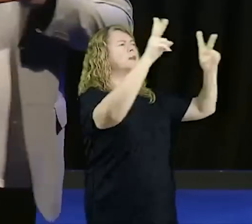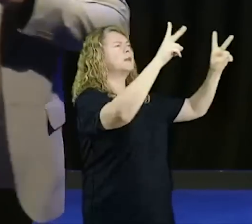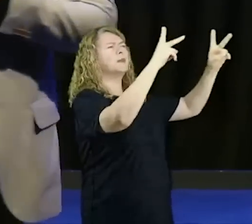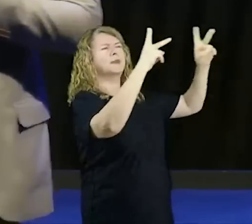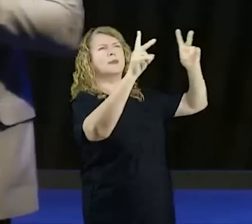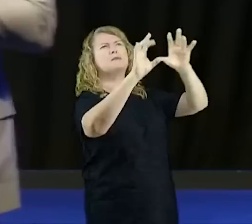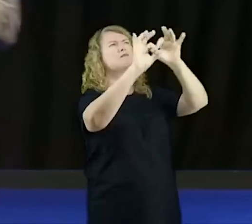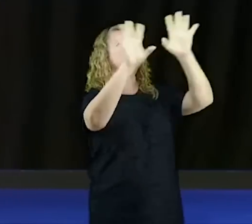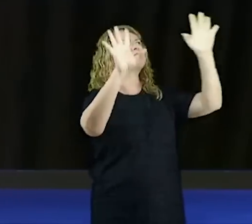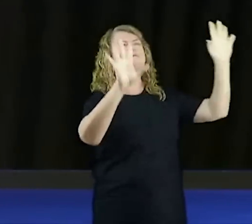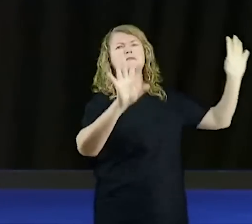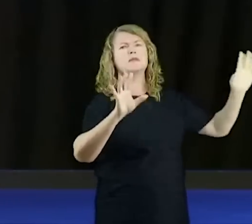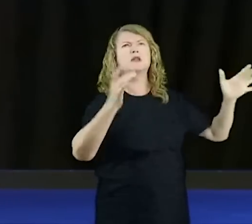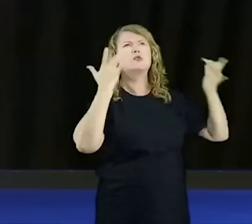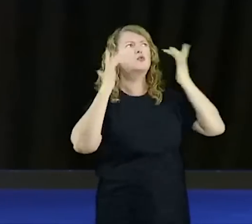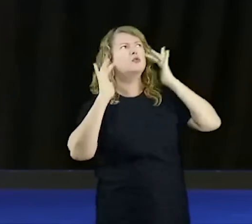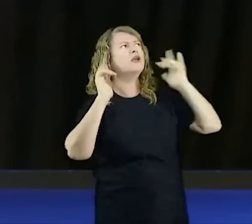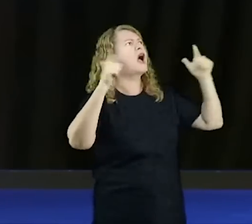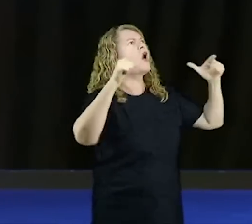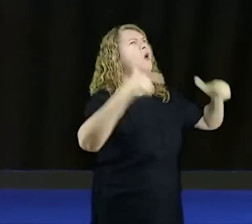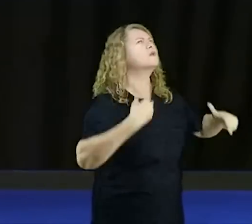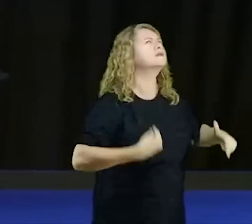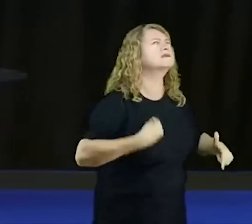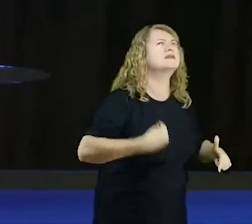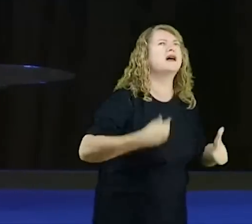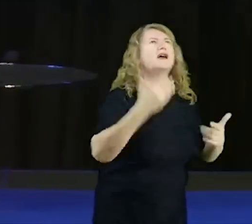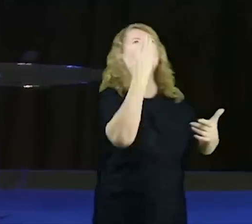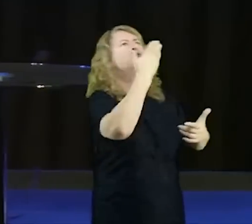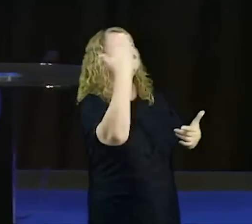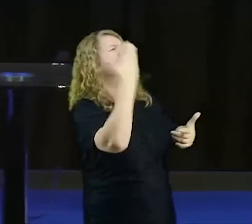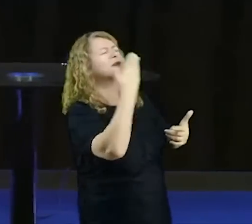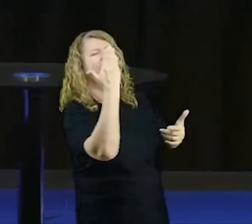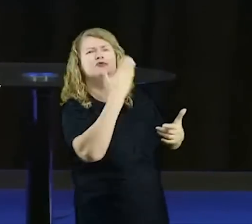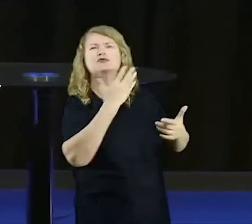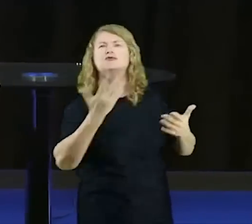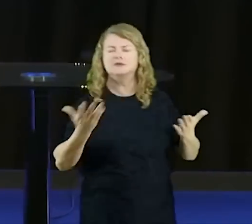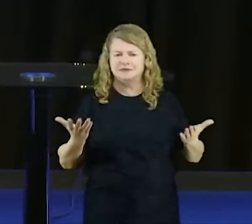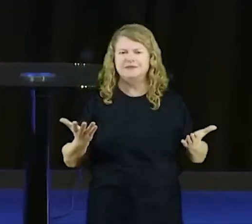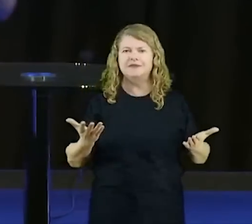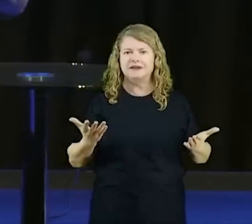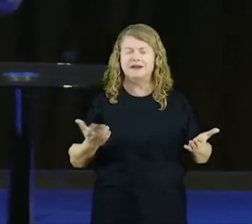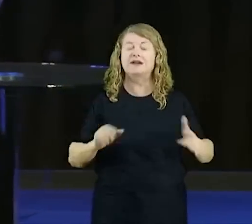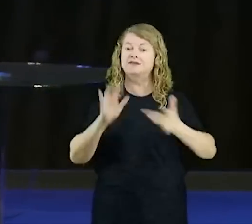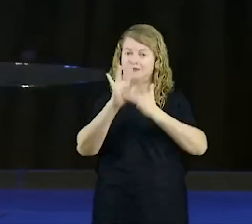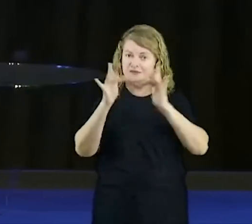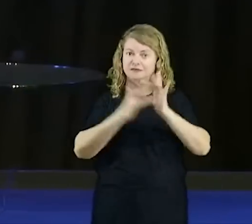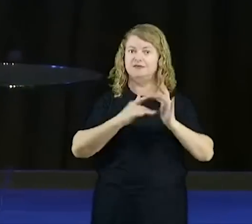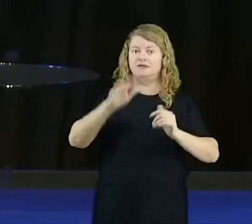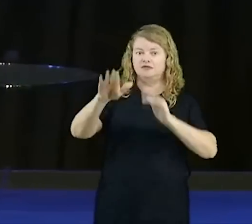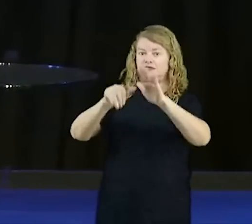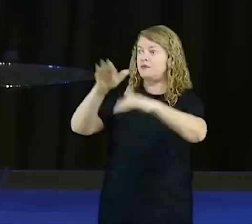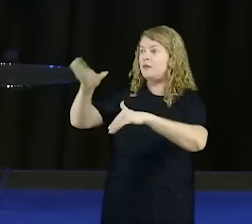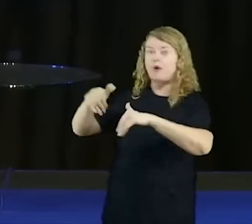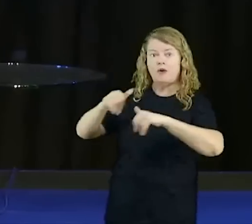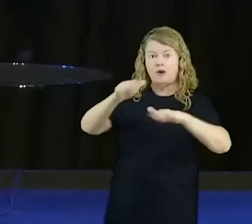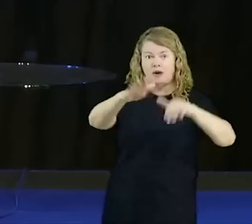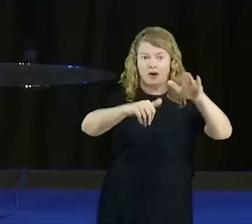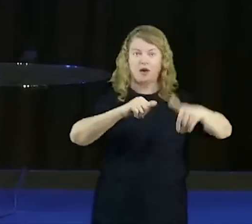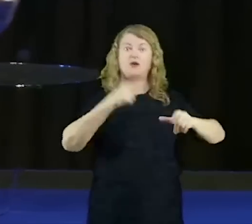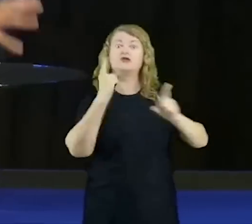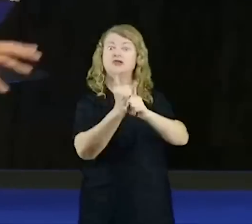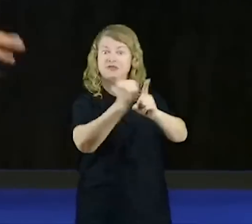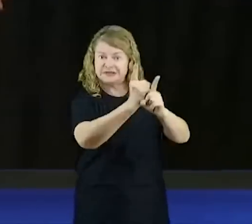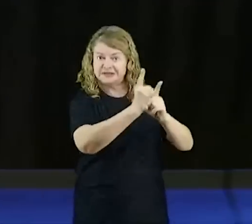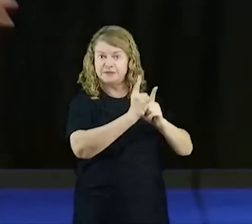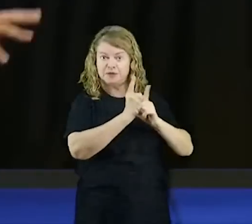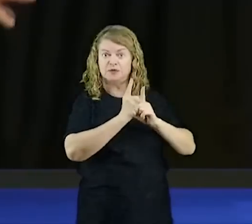Jesus, em João capítulo 20, verso 21, chamando seus discípulos, assoprou